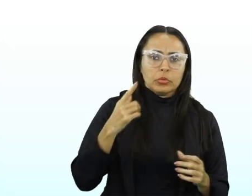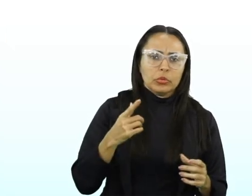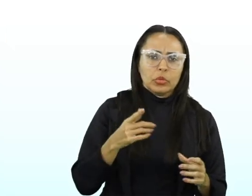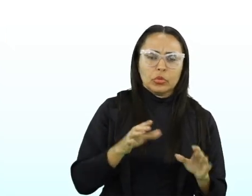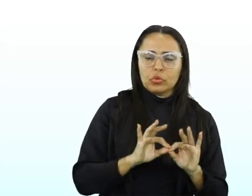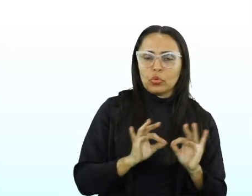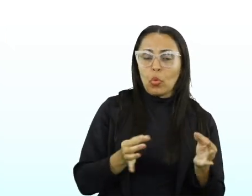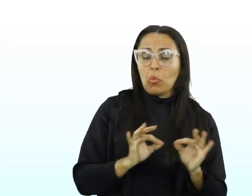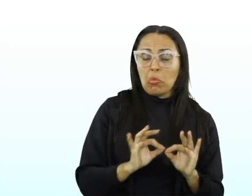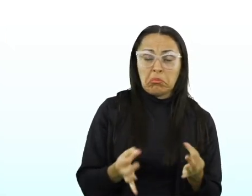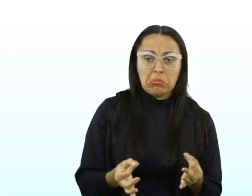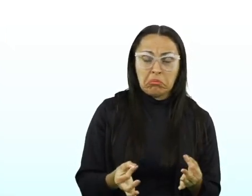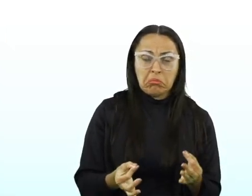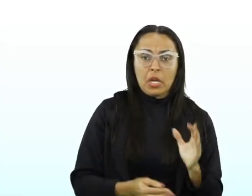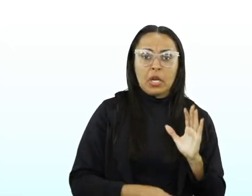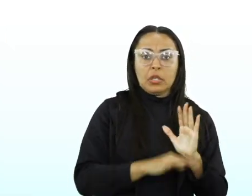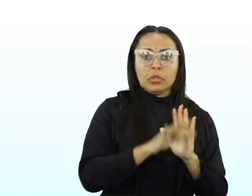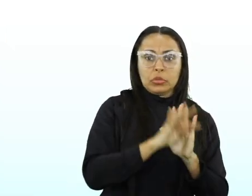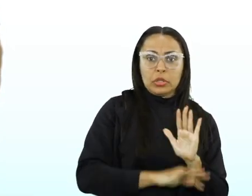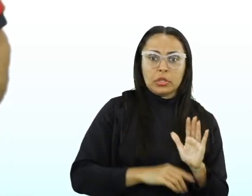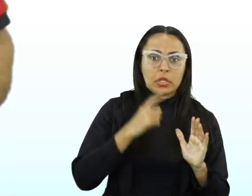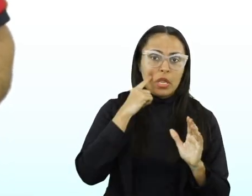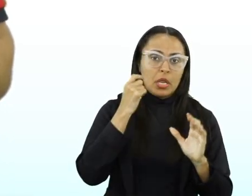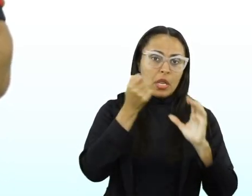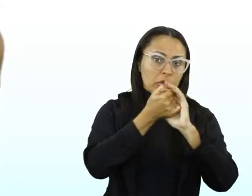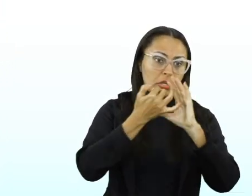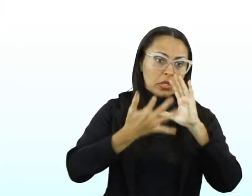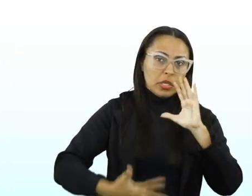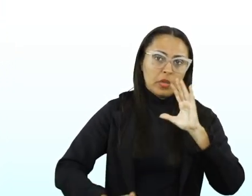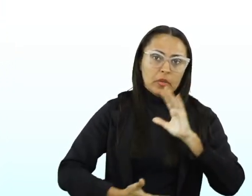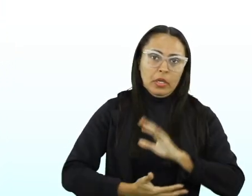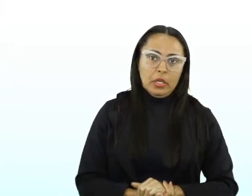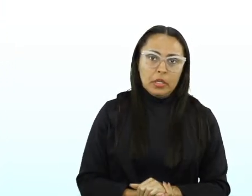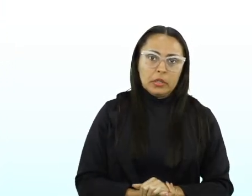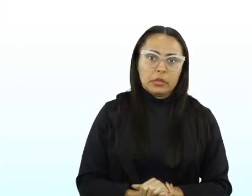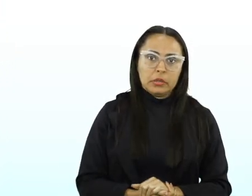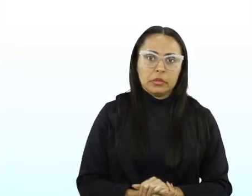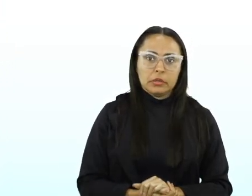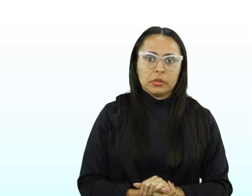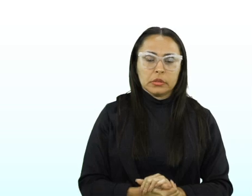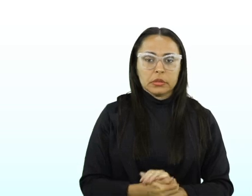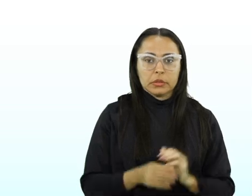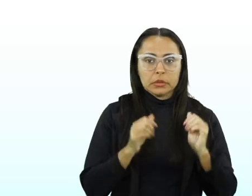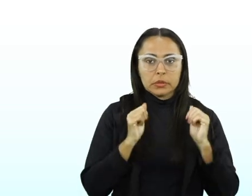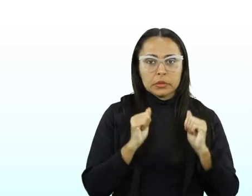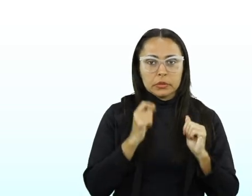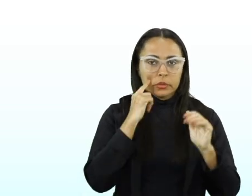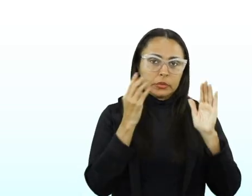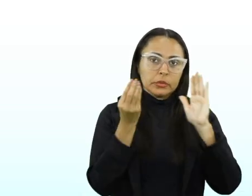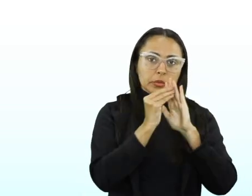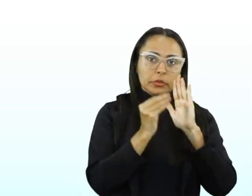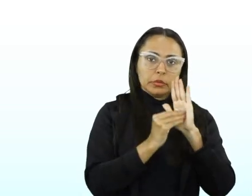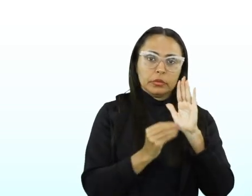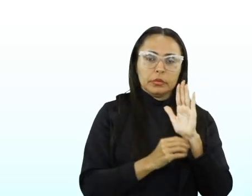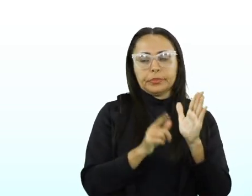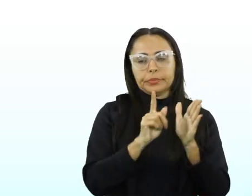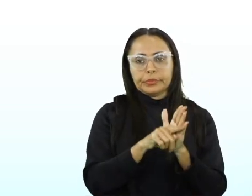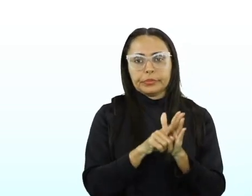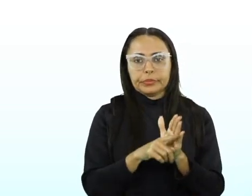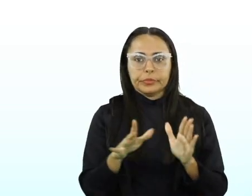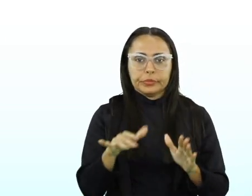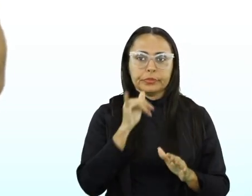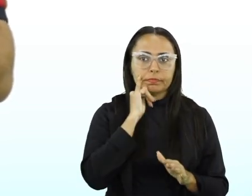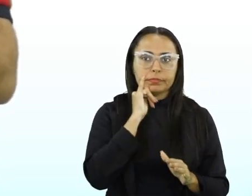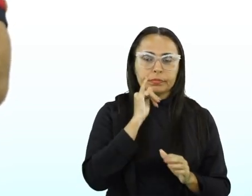comuns nos textos o quê? Da esfera descritiva. Então, a gente pode colocar um gênero aqui, por exemplo, dar um